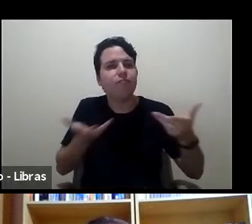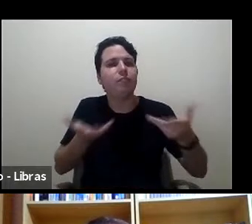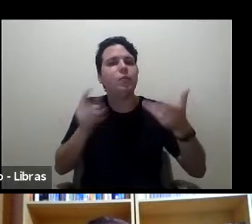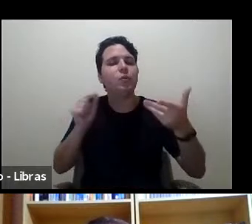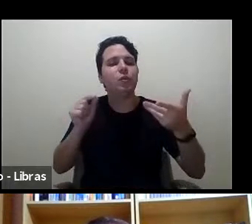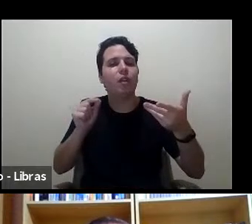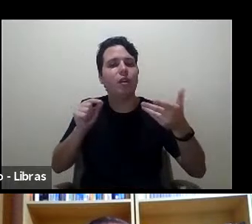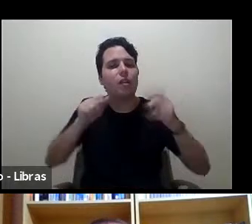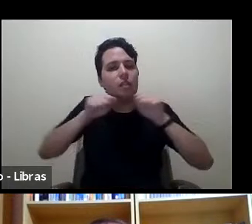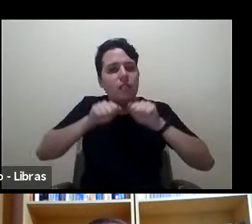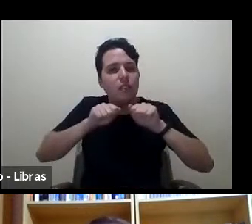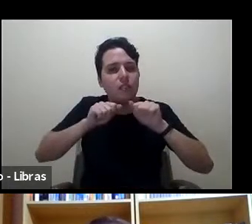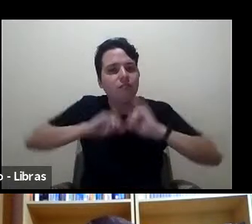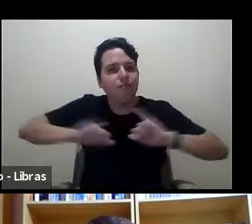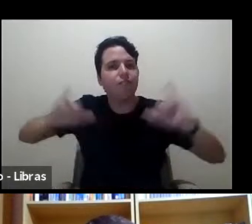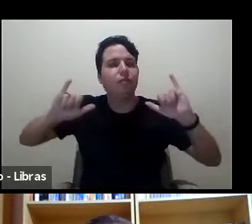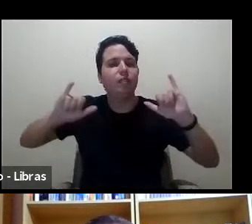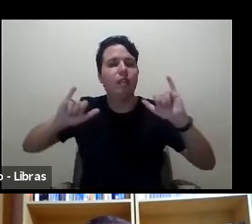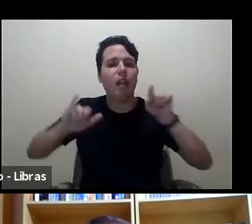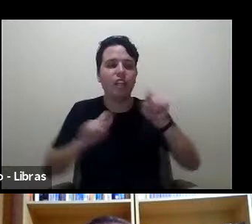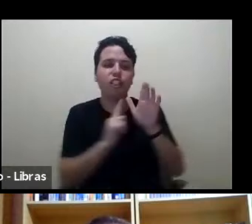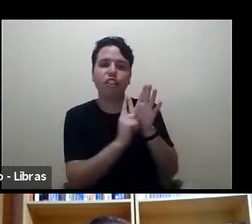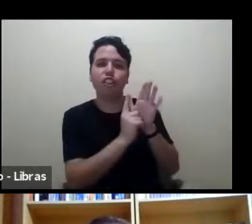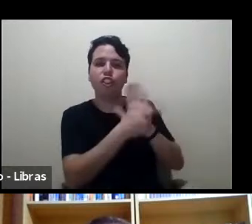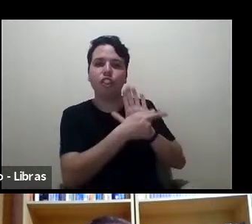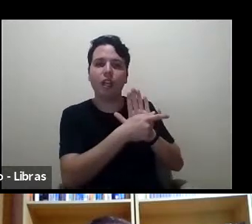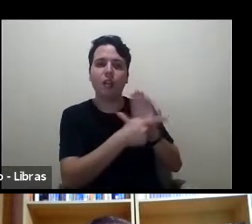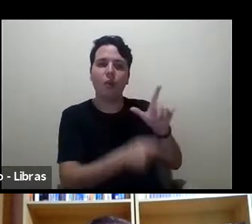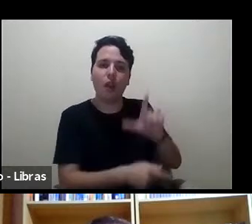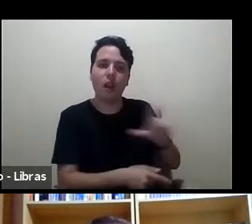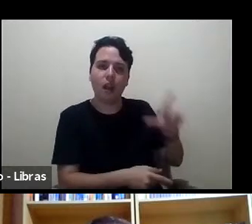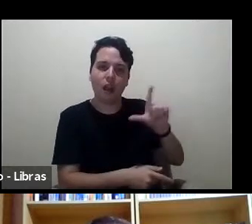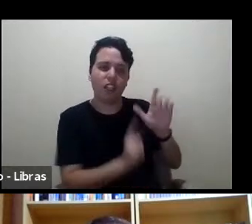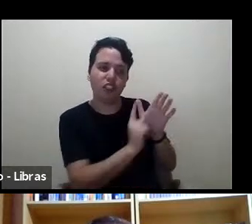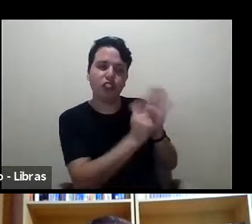literário importante na nossa área então assim para mim